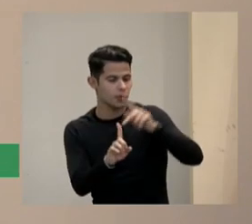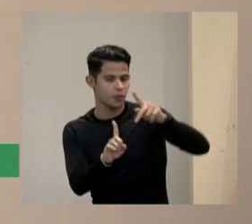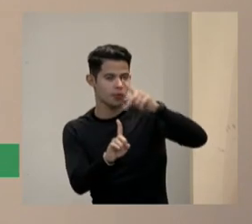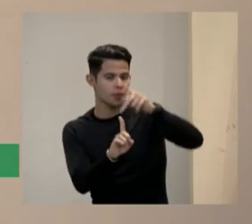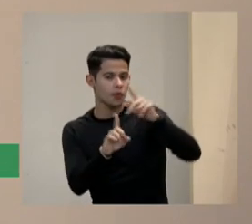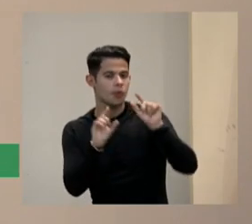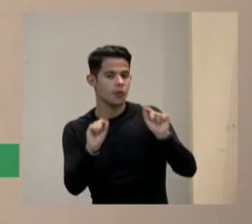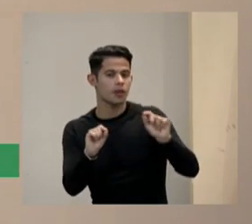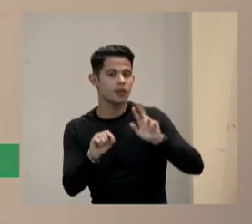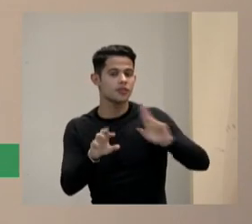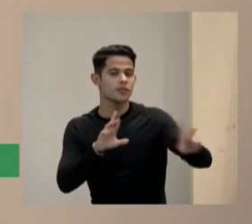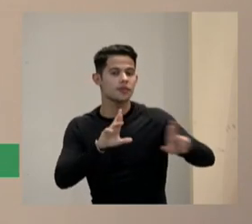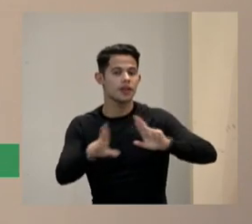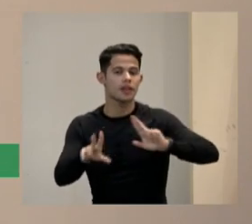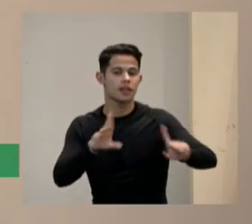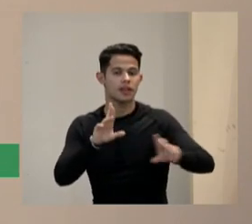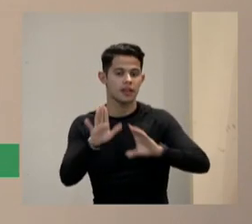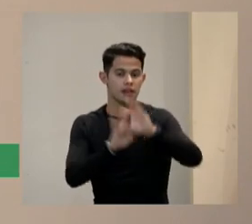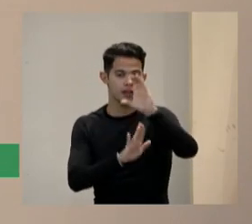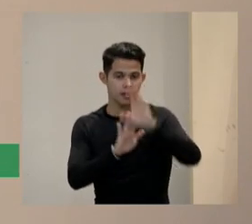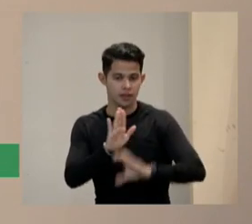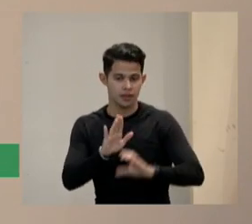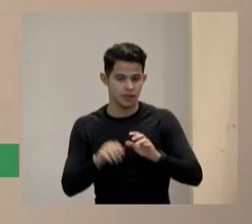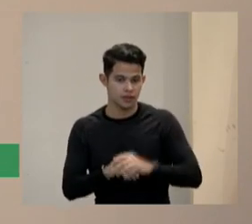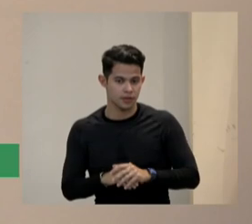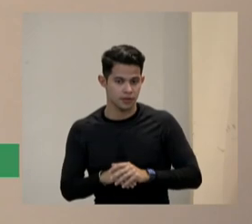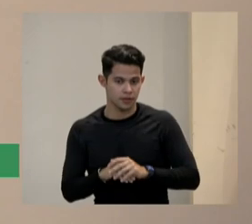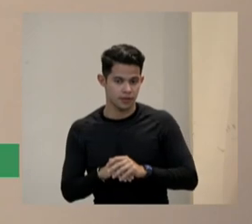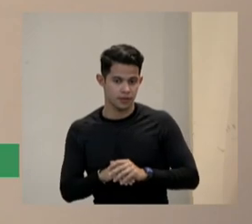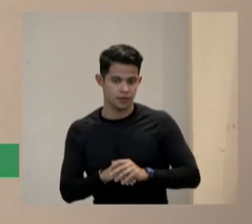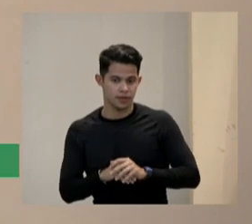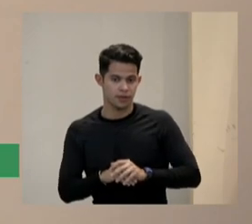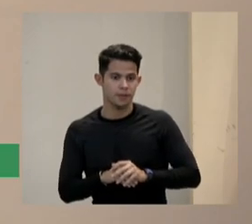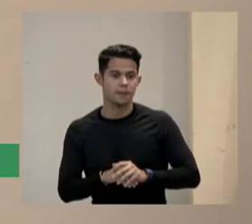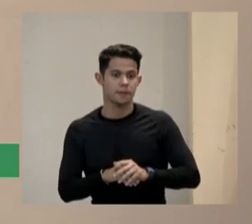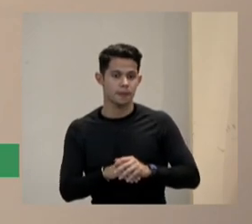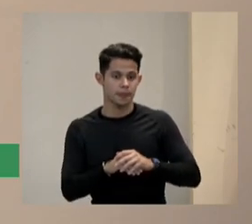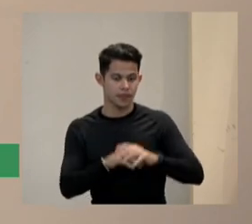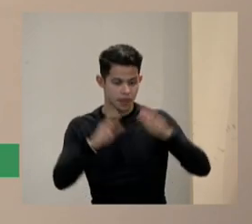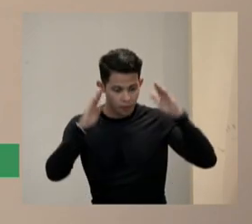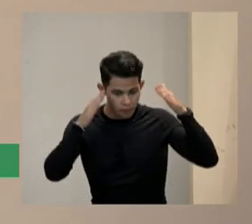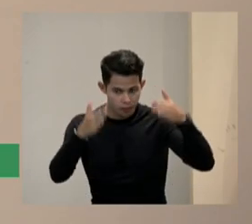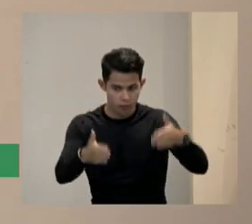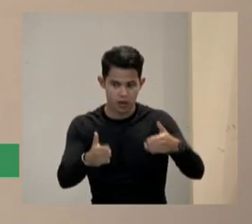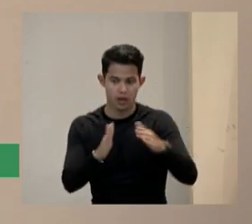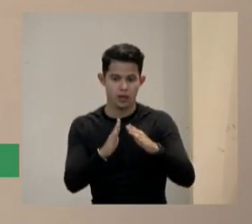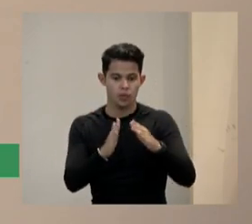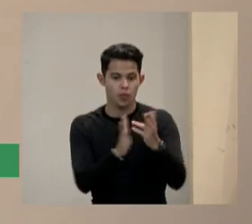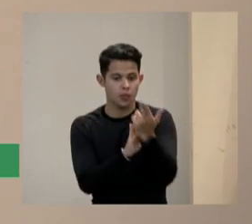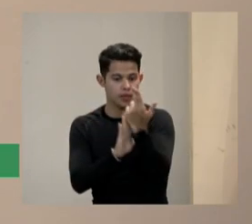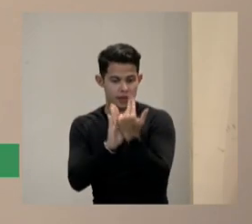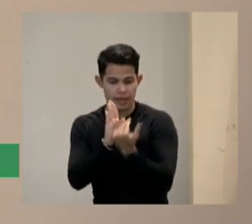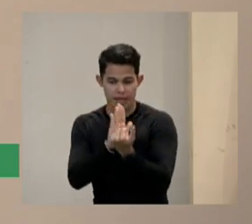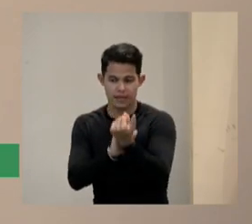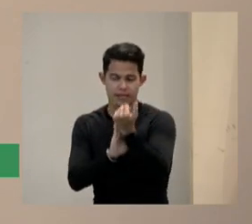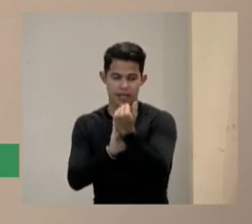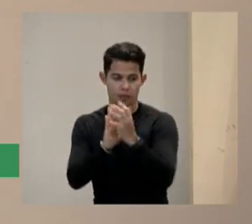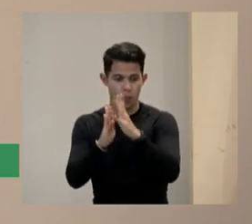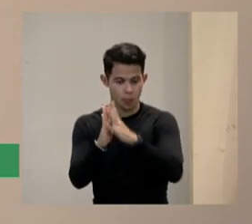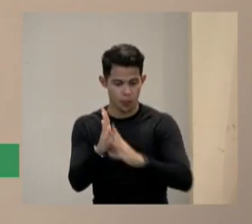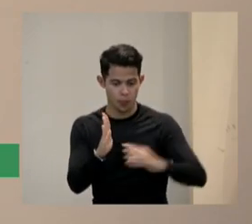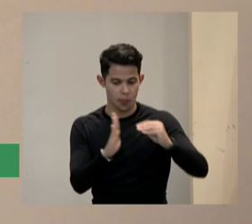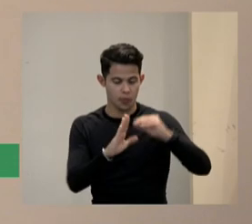diferenciação curricular que é o nome técnico que temos dado para o desenho universal para aprendizagem só que